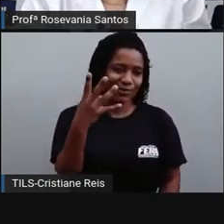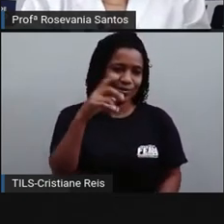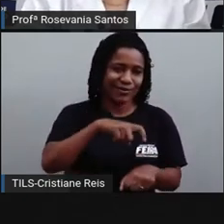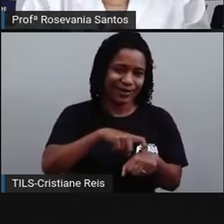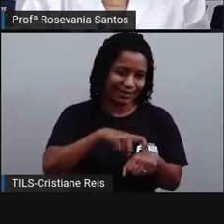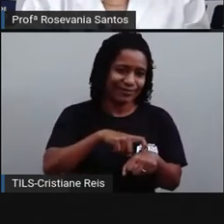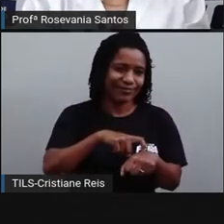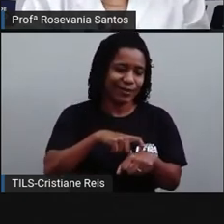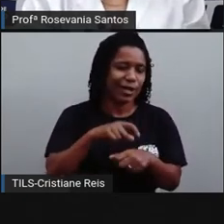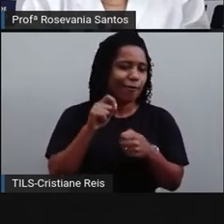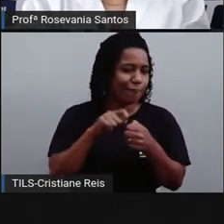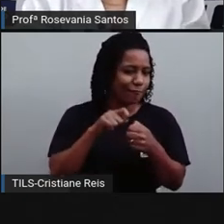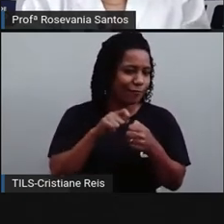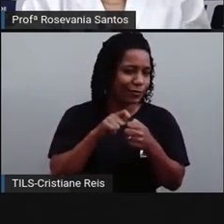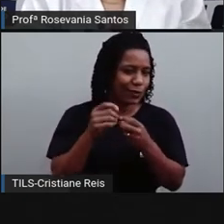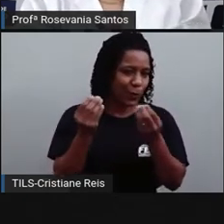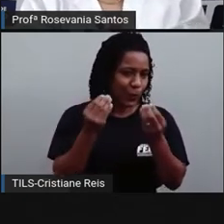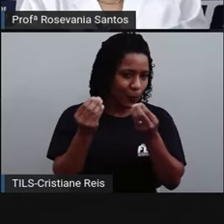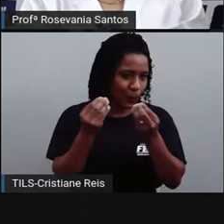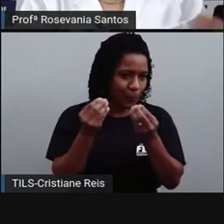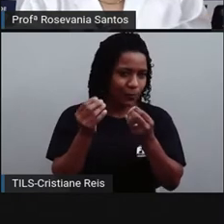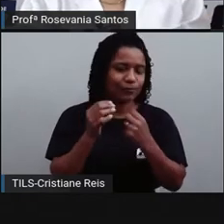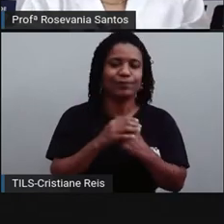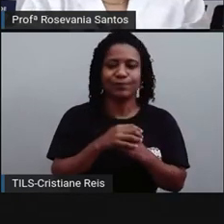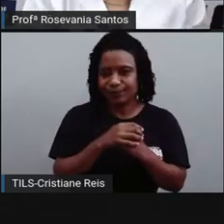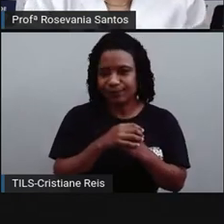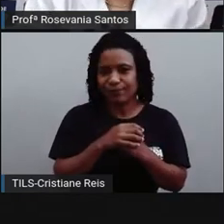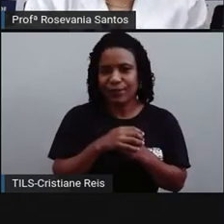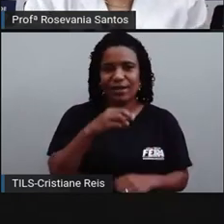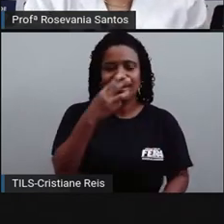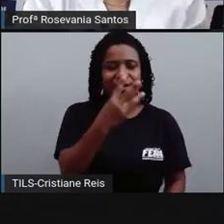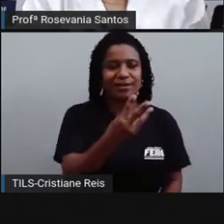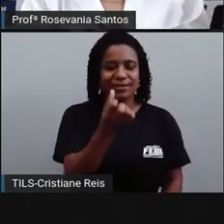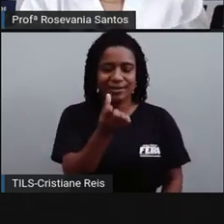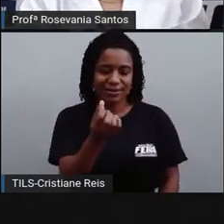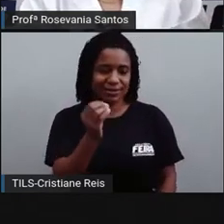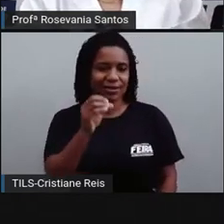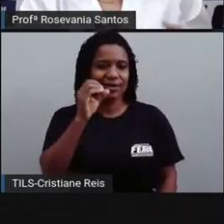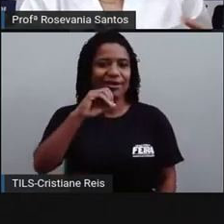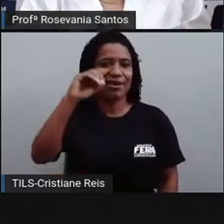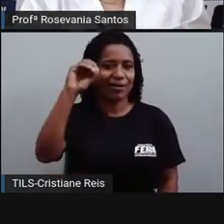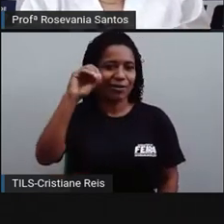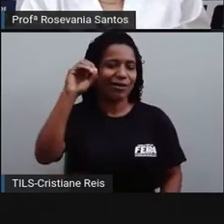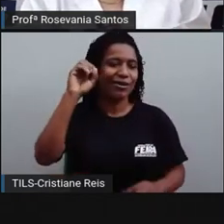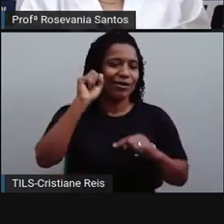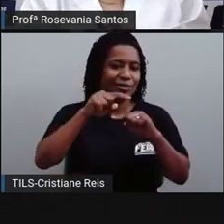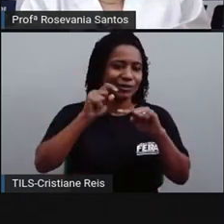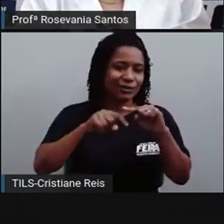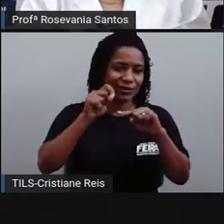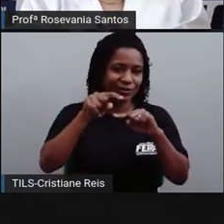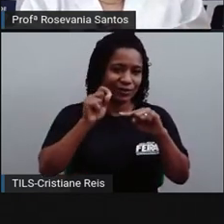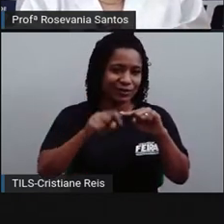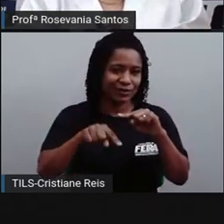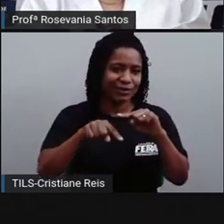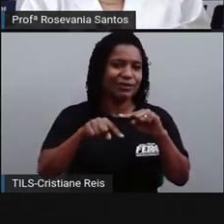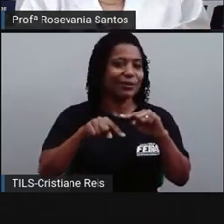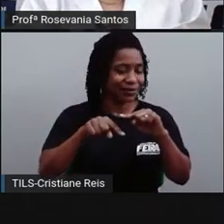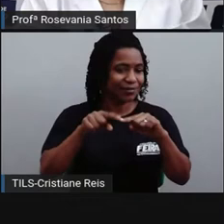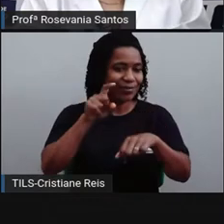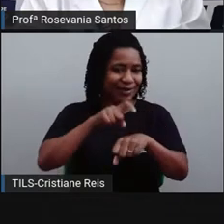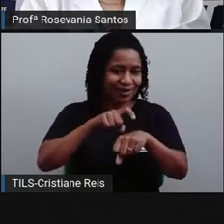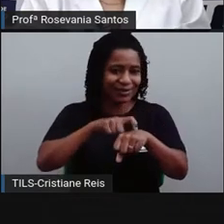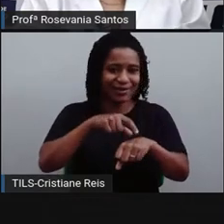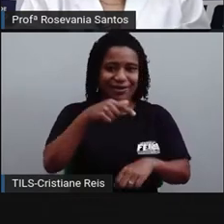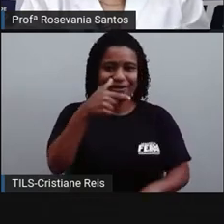aí, que ele fez? Pegou o número da circunferência, 360 graus, dividiu pela quantidade de horas que levava